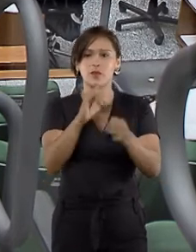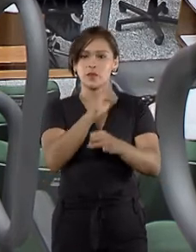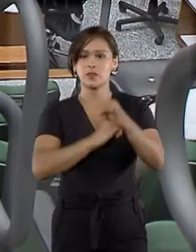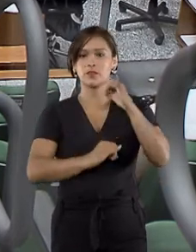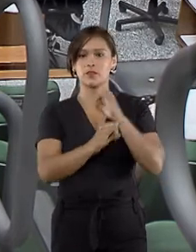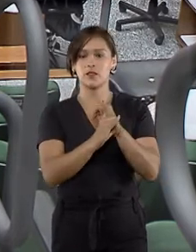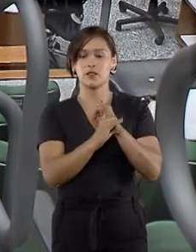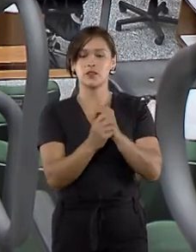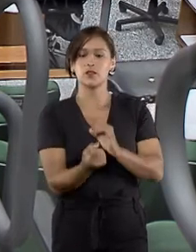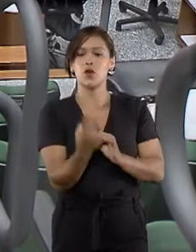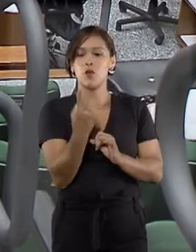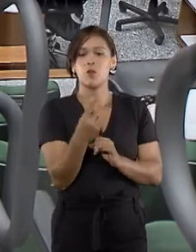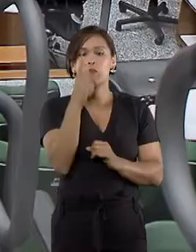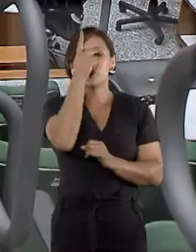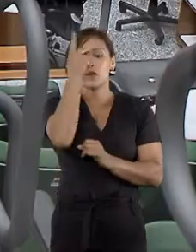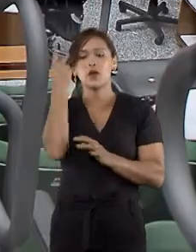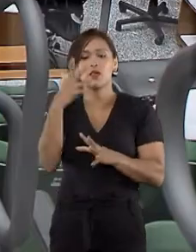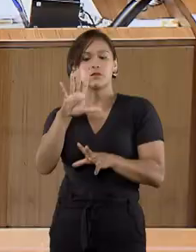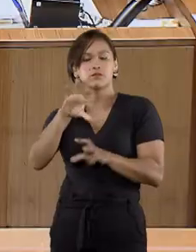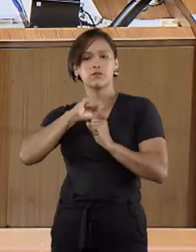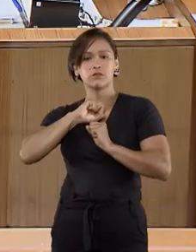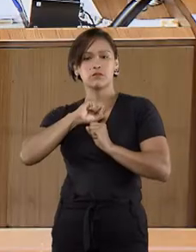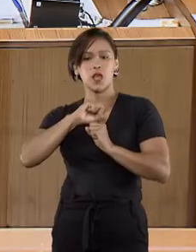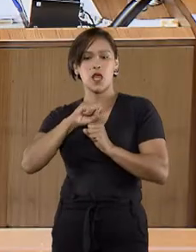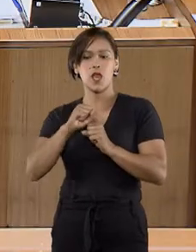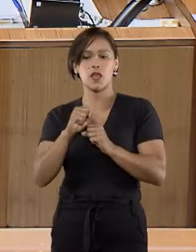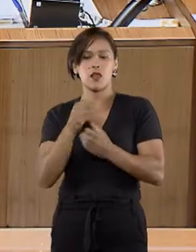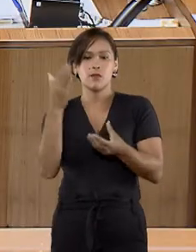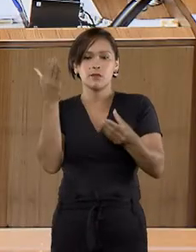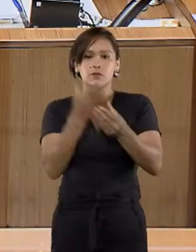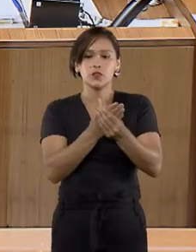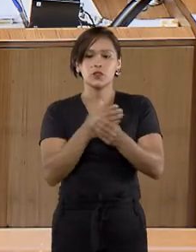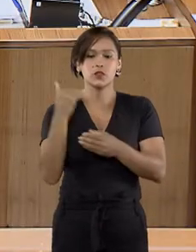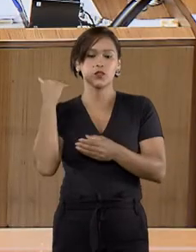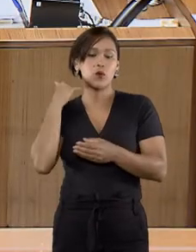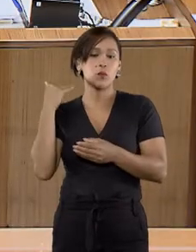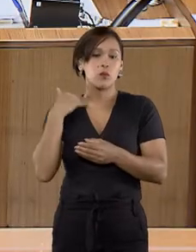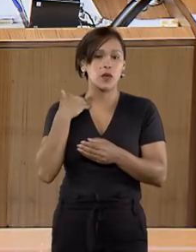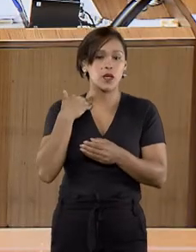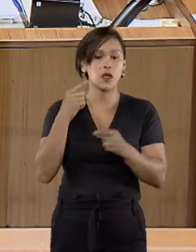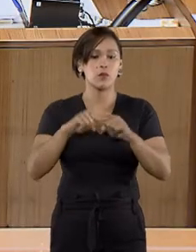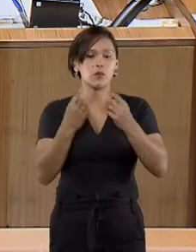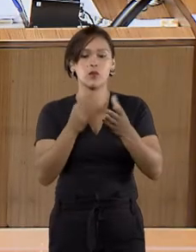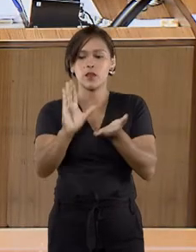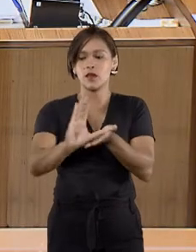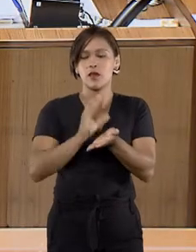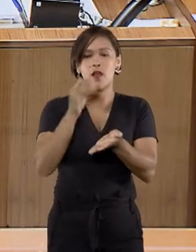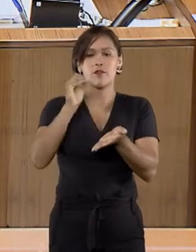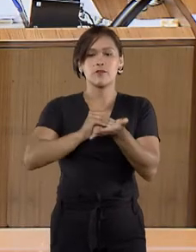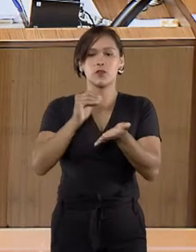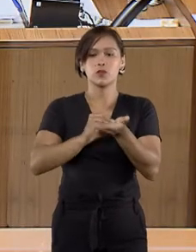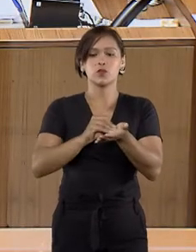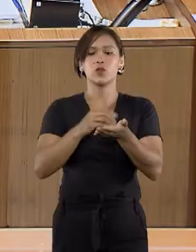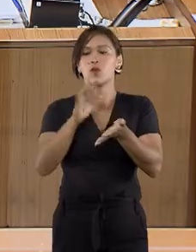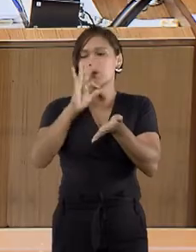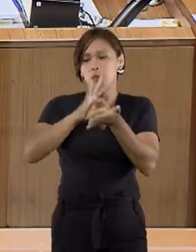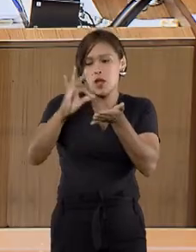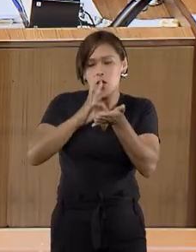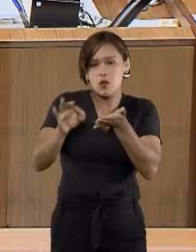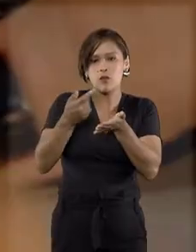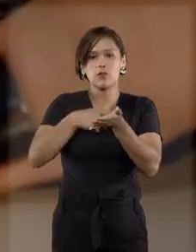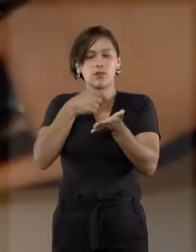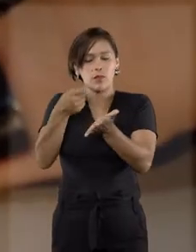Dessa vez, um cliente processou o banco emissor do boleto por não ter recebido os produtos comprados e pagos por boleto